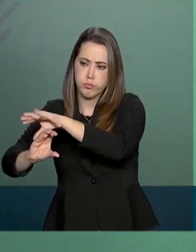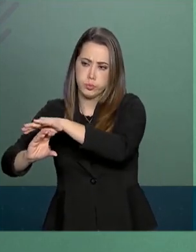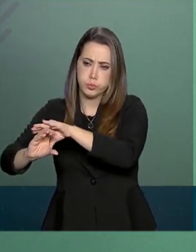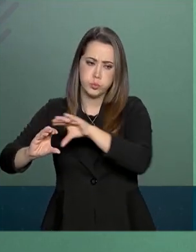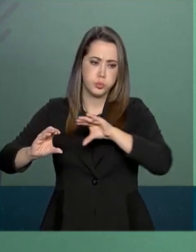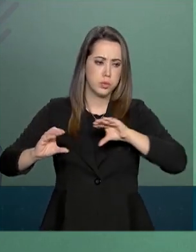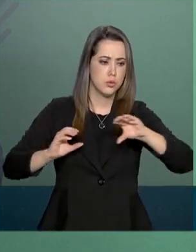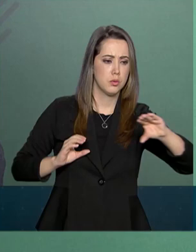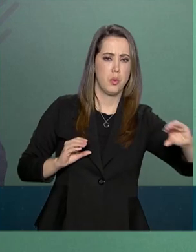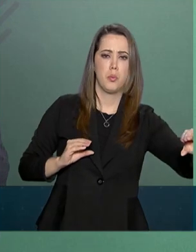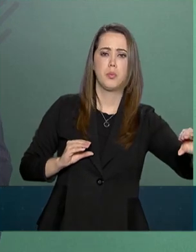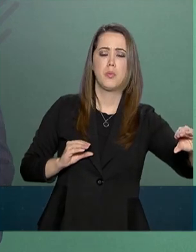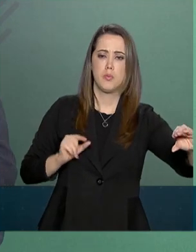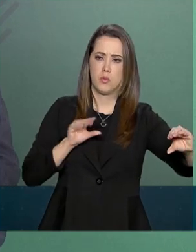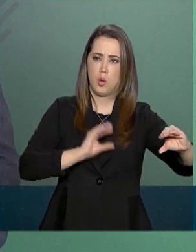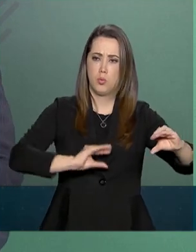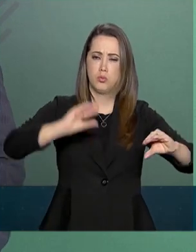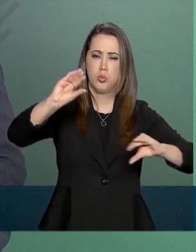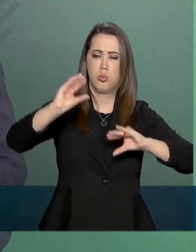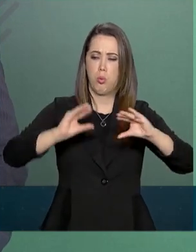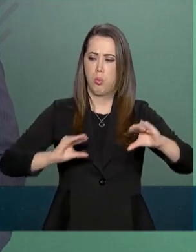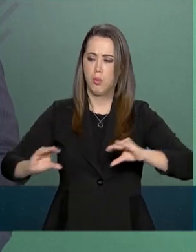presidencial.